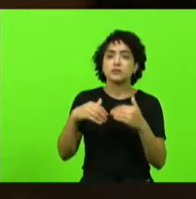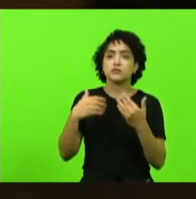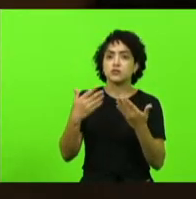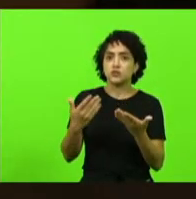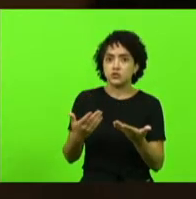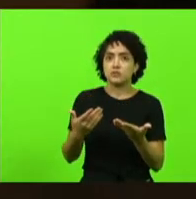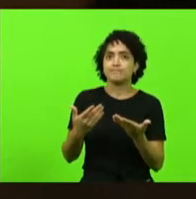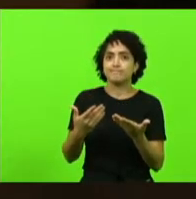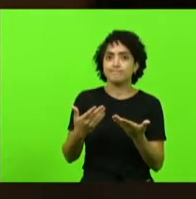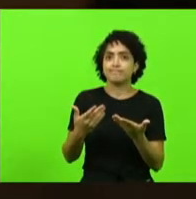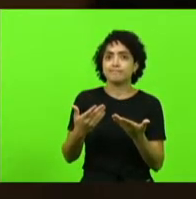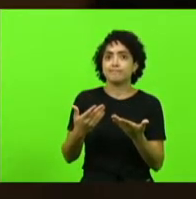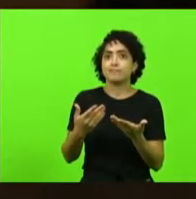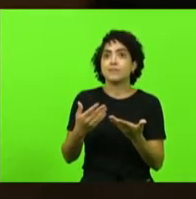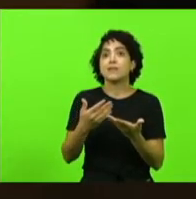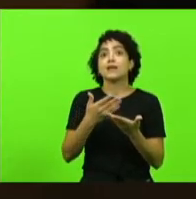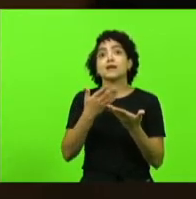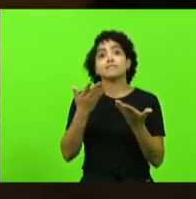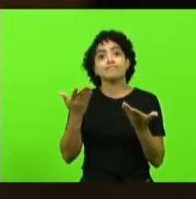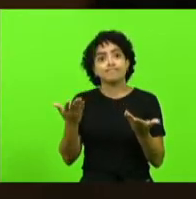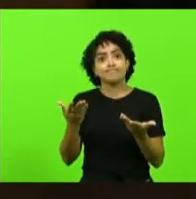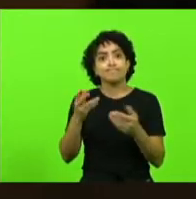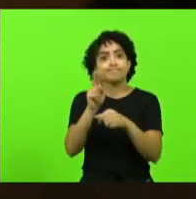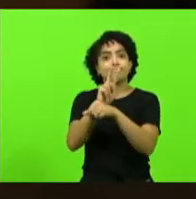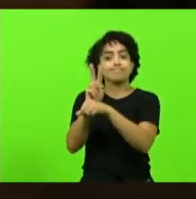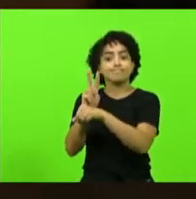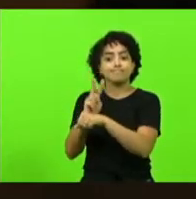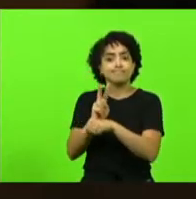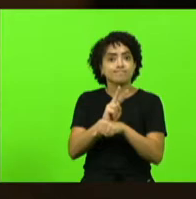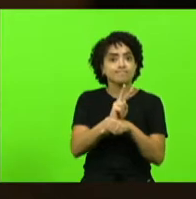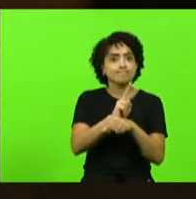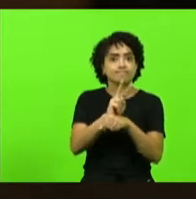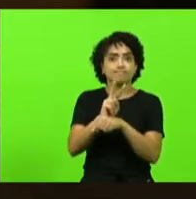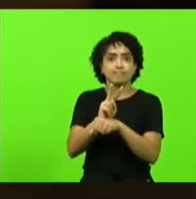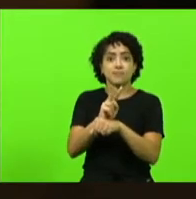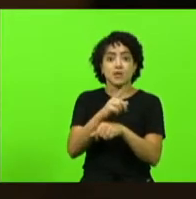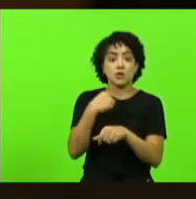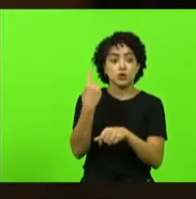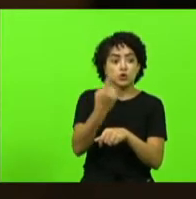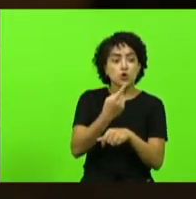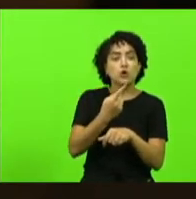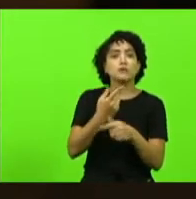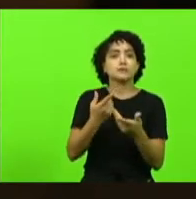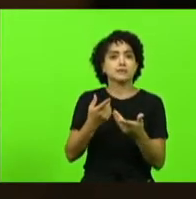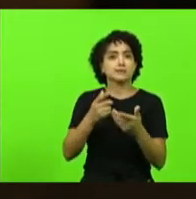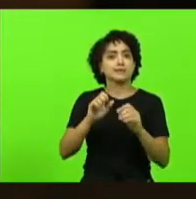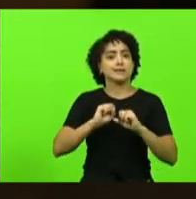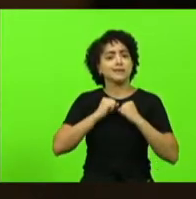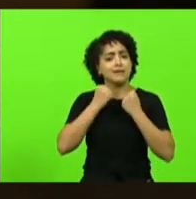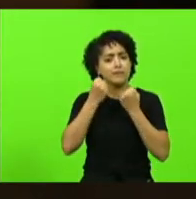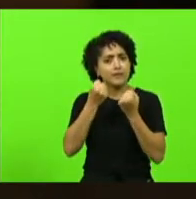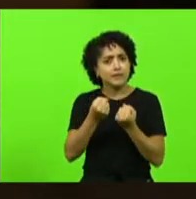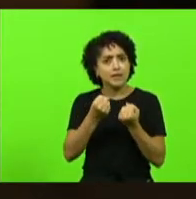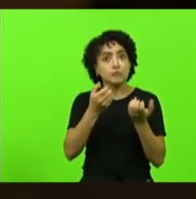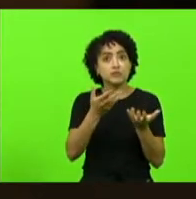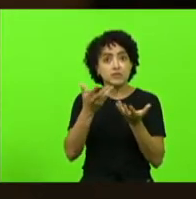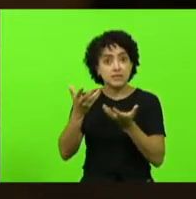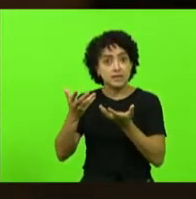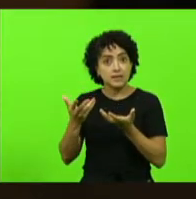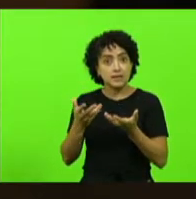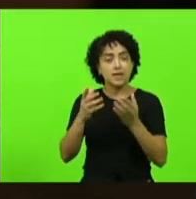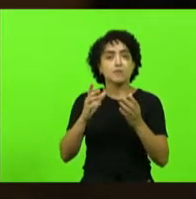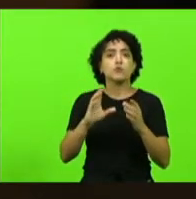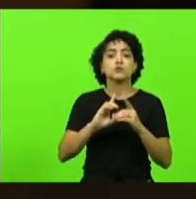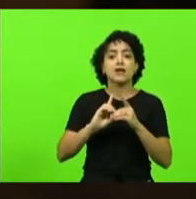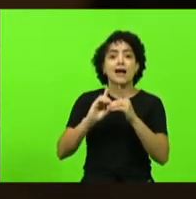preço da eterna vigilância nós que defendemos a boa e velha democracia liberal temos que